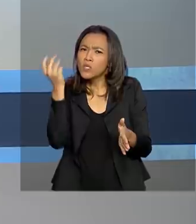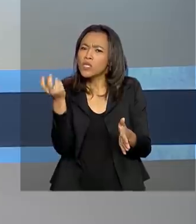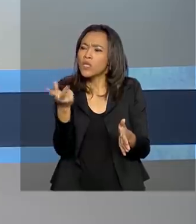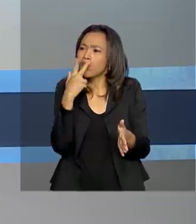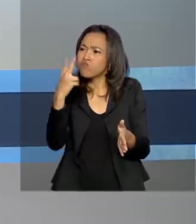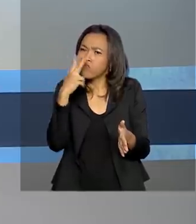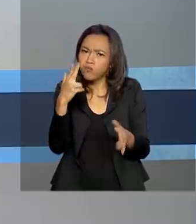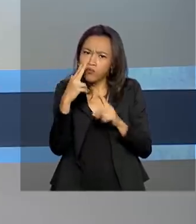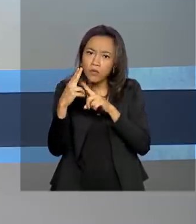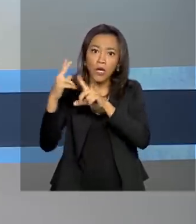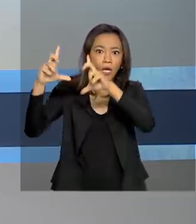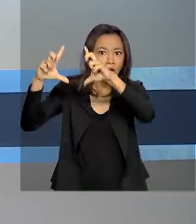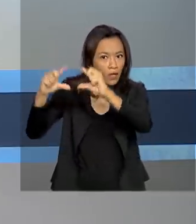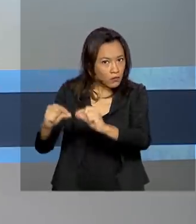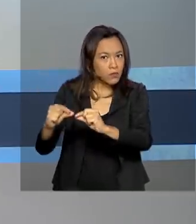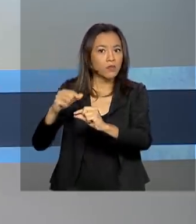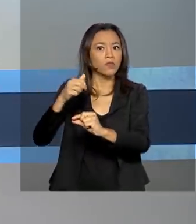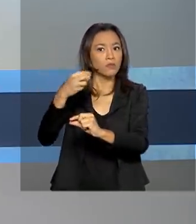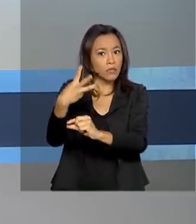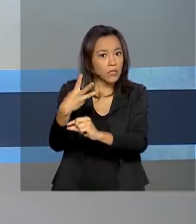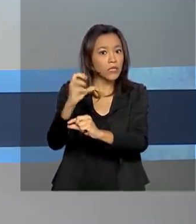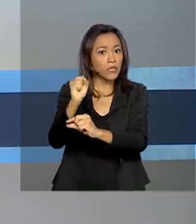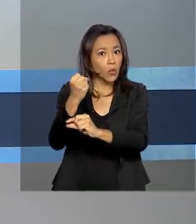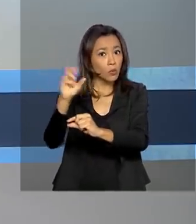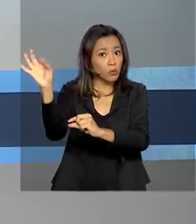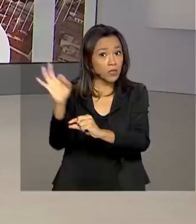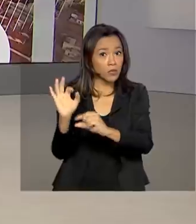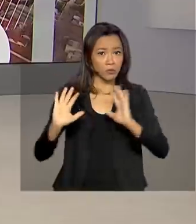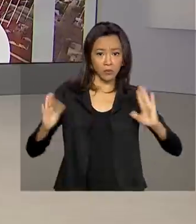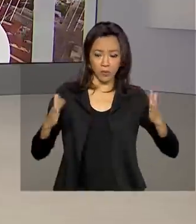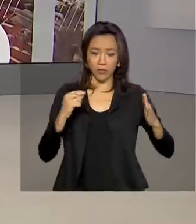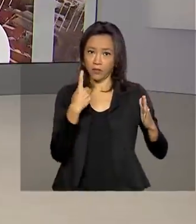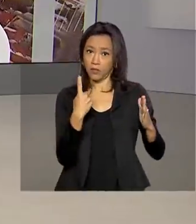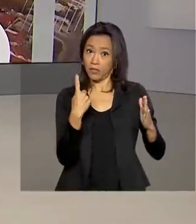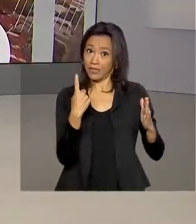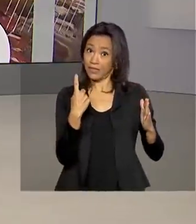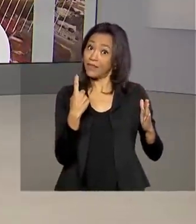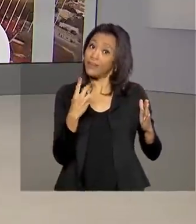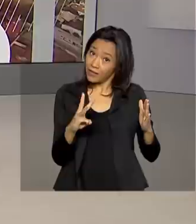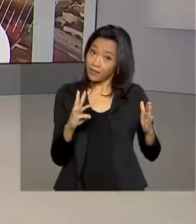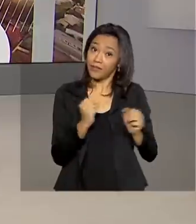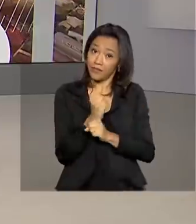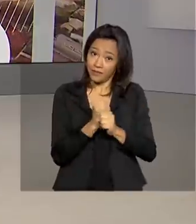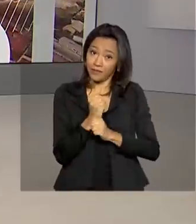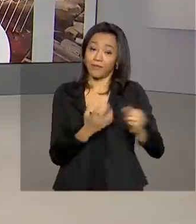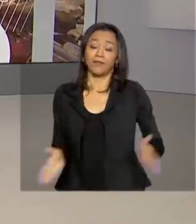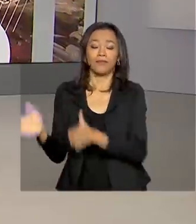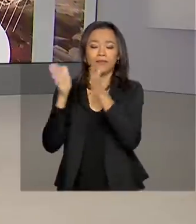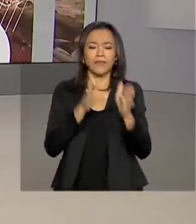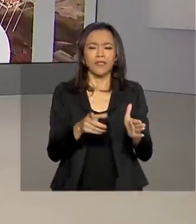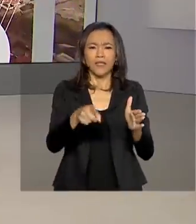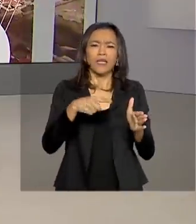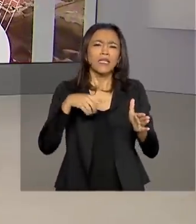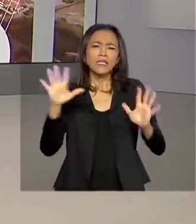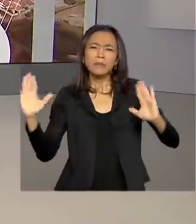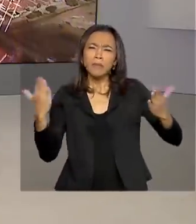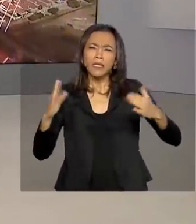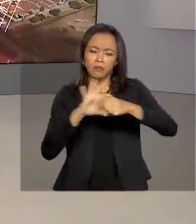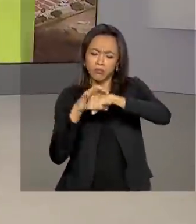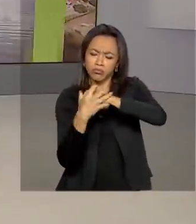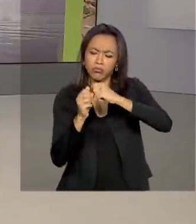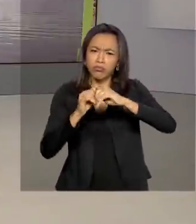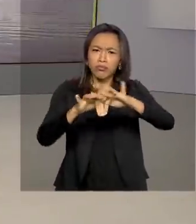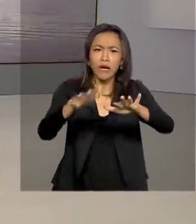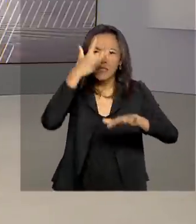diminuiu 38% em 13 anos. Em época de pandemia, muita gente recorre à tecnologia